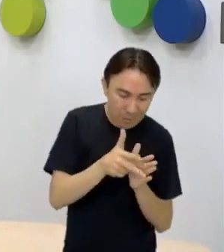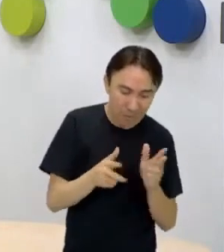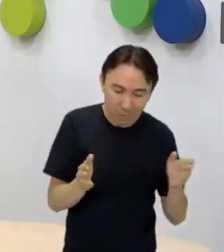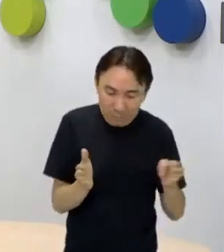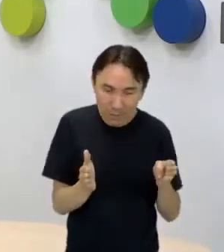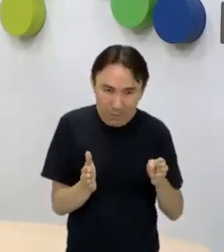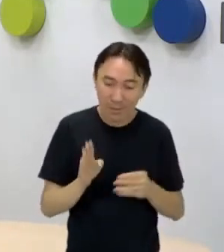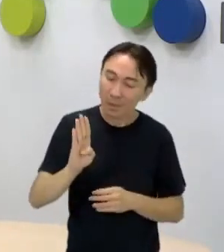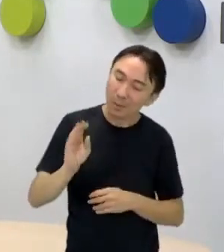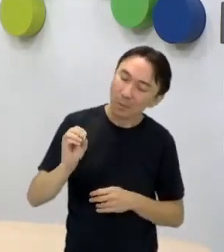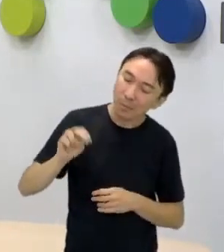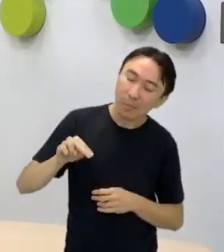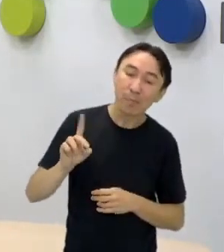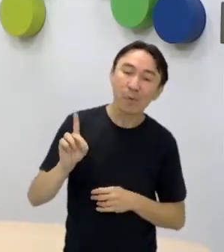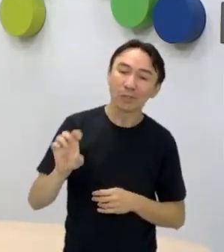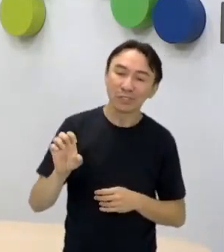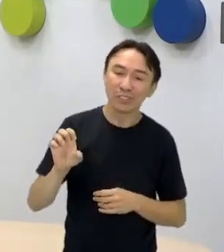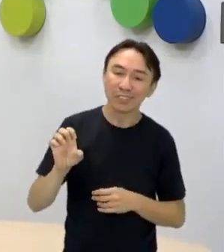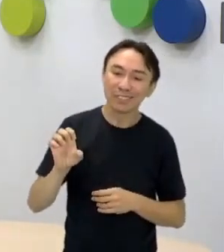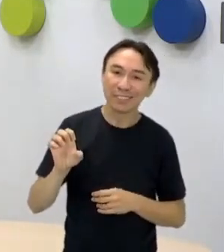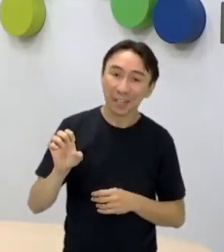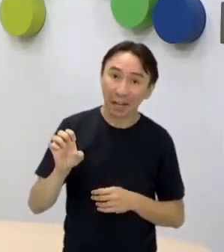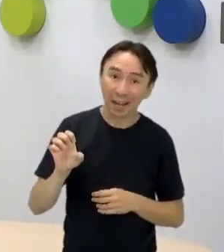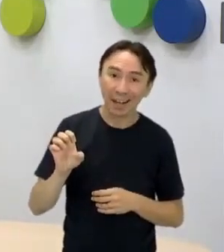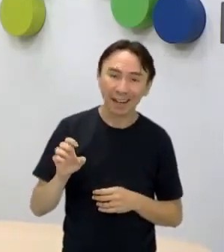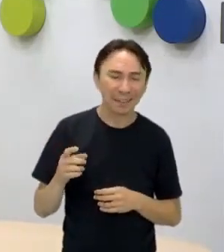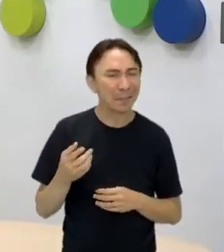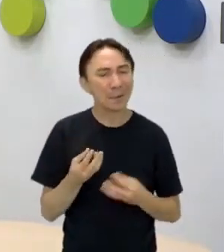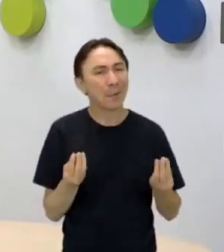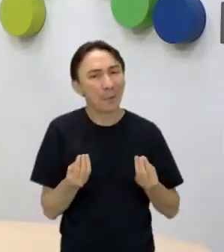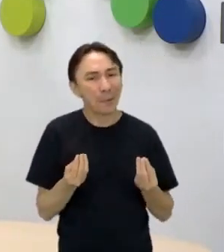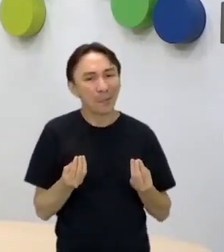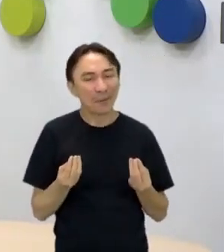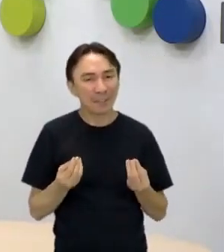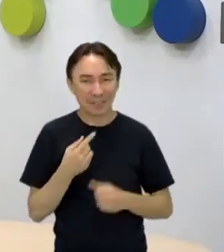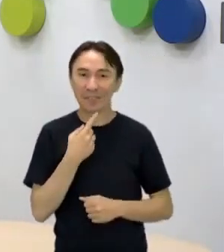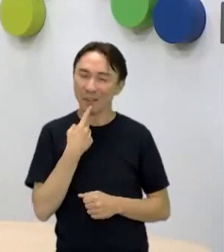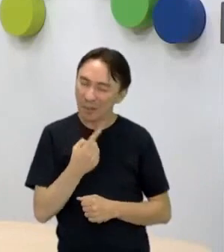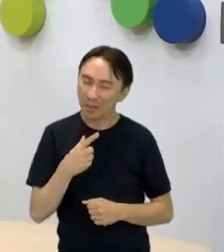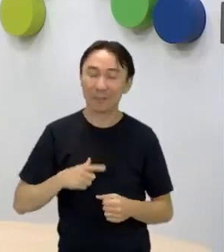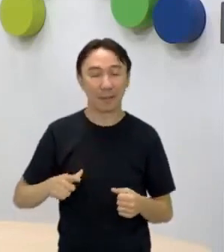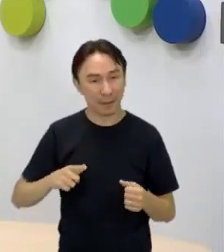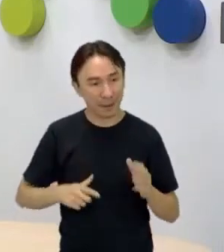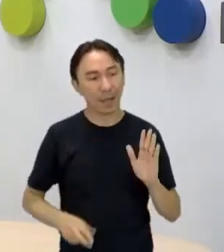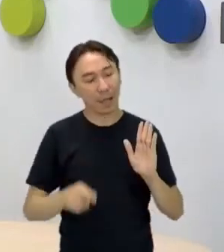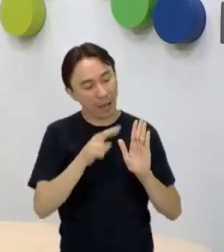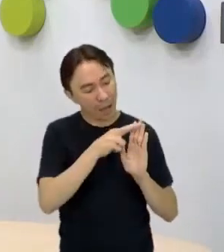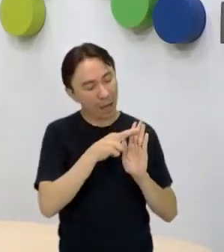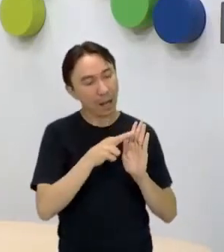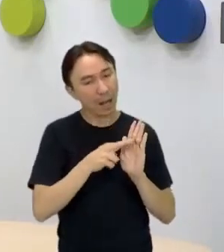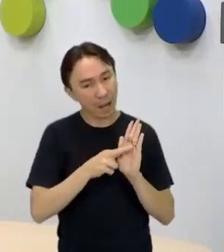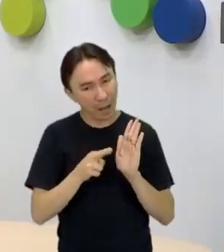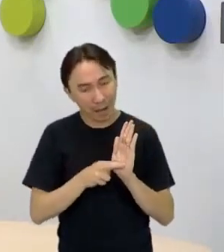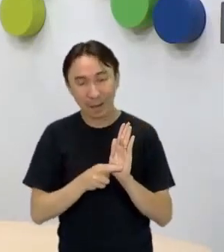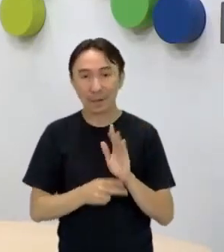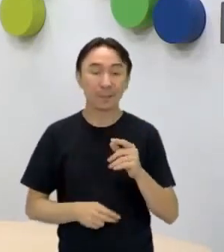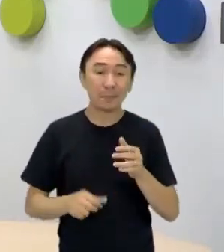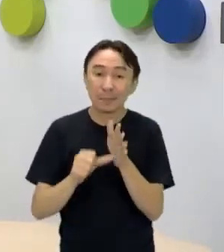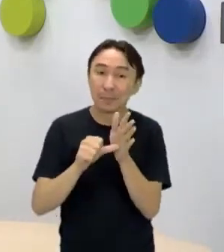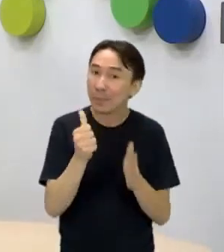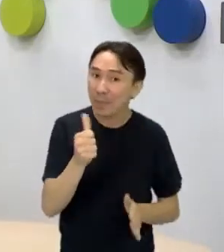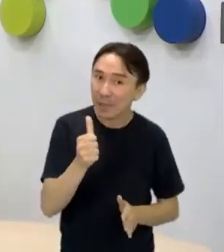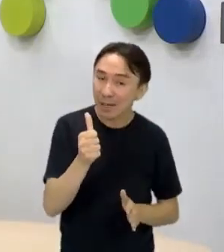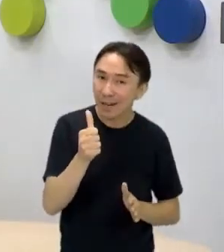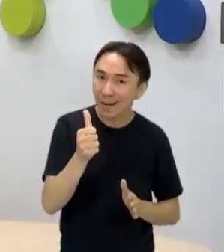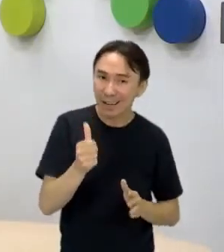sobre isso. Então ele está falando sobre o bonde, e aí ele começa a citar algumas regras sobre o bonde. Então, da primeira regra que